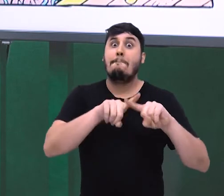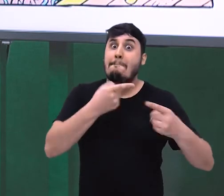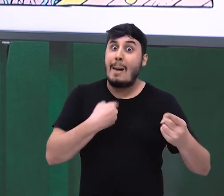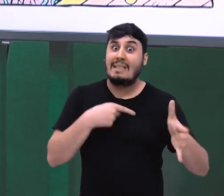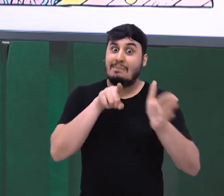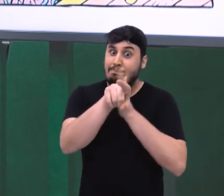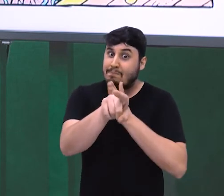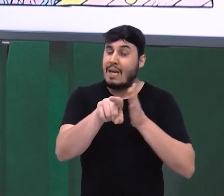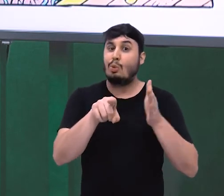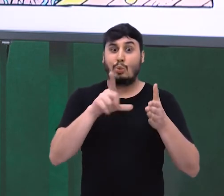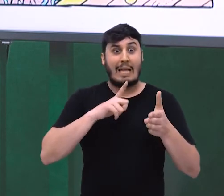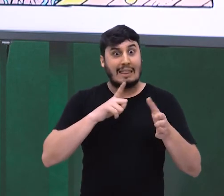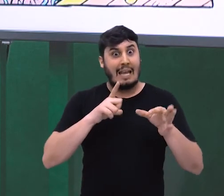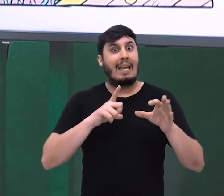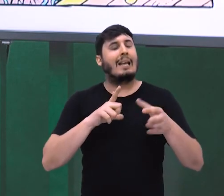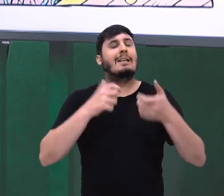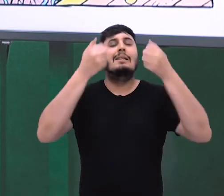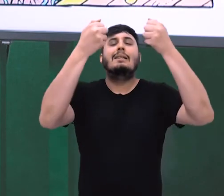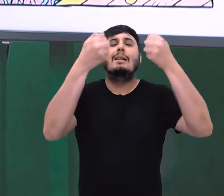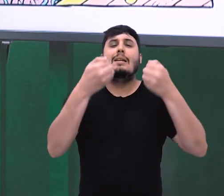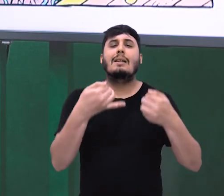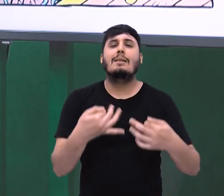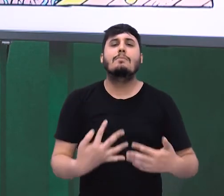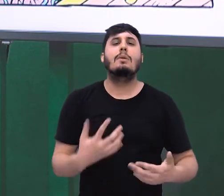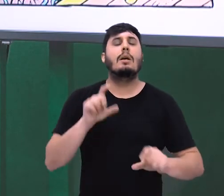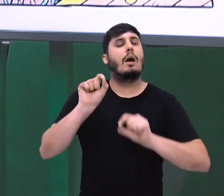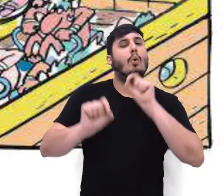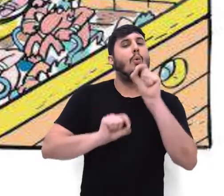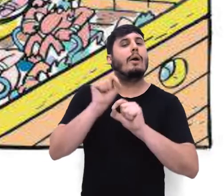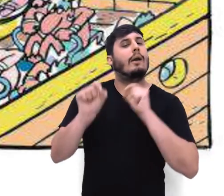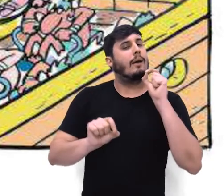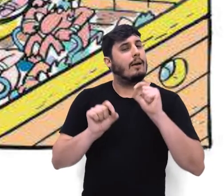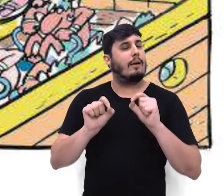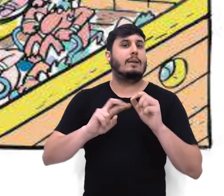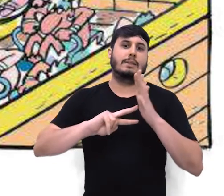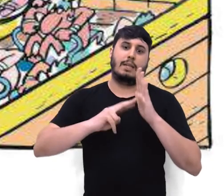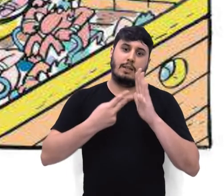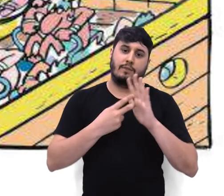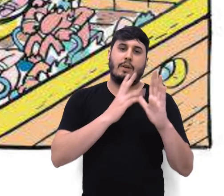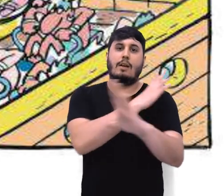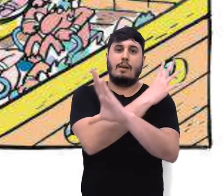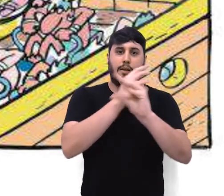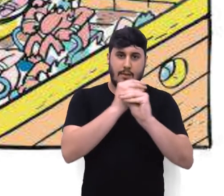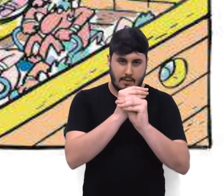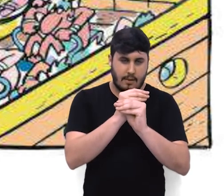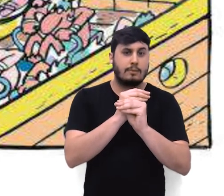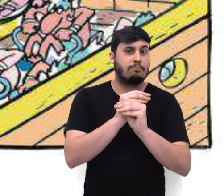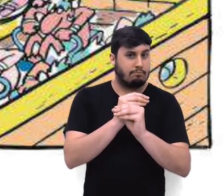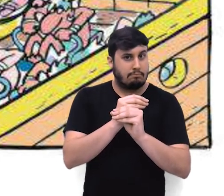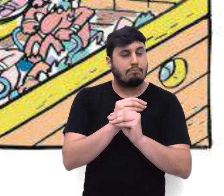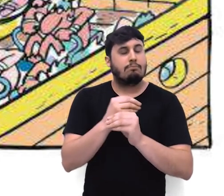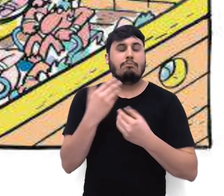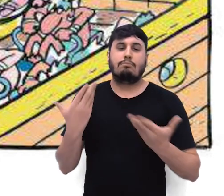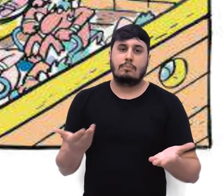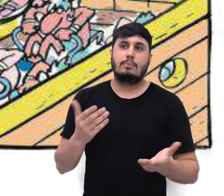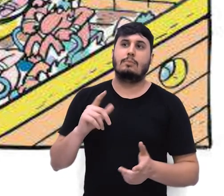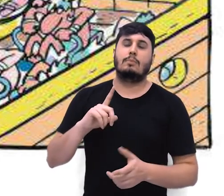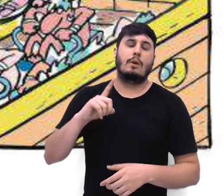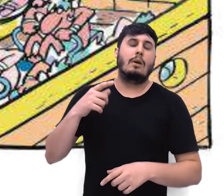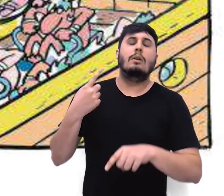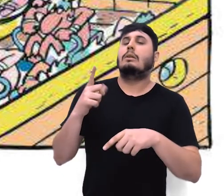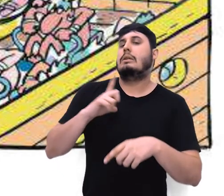conjunções fazem a relação entre duas orações. Quando se trata de conjunções coordenadas ou coordenativas,